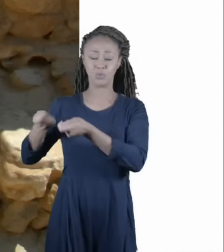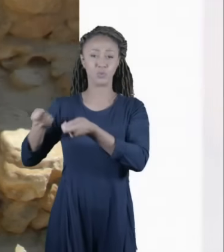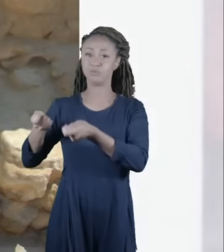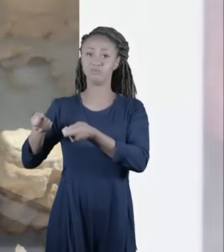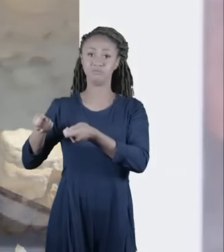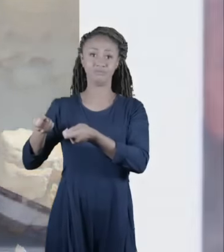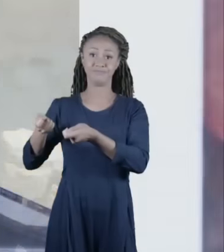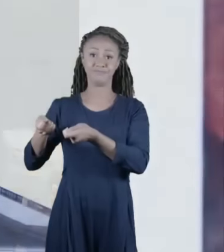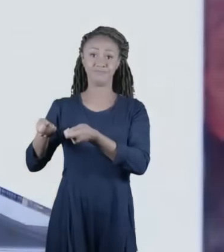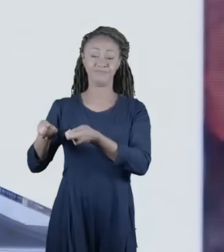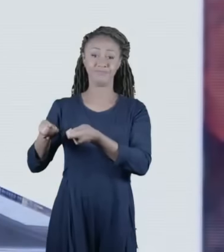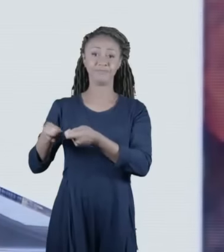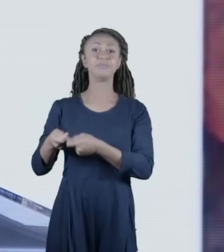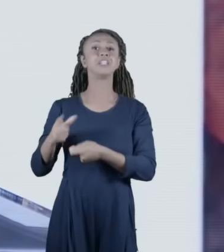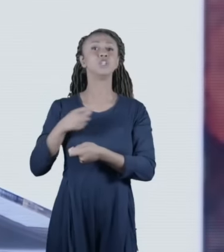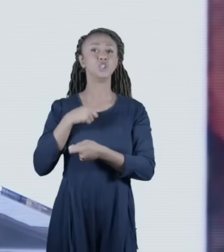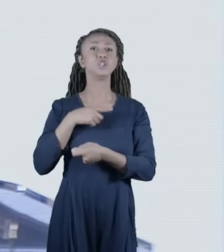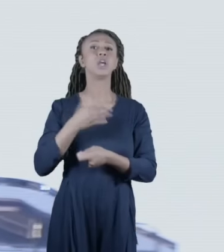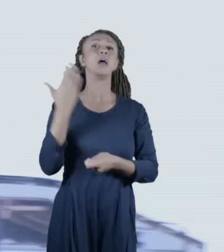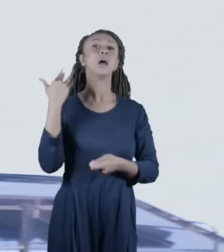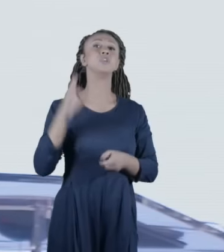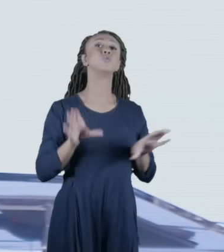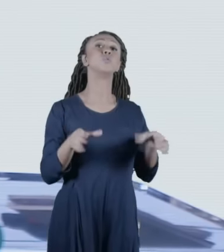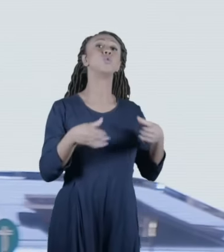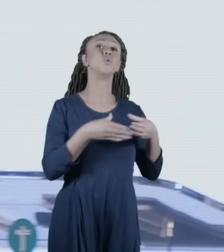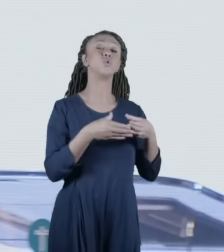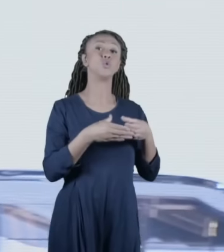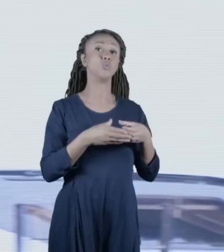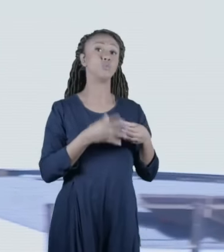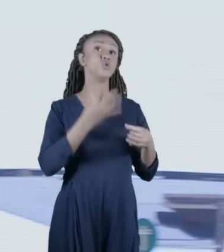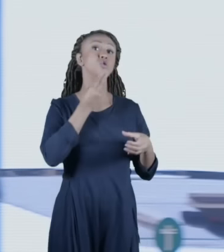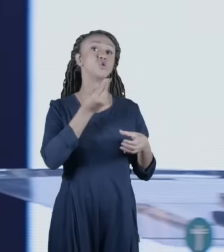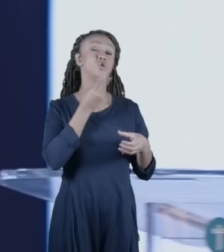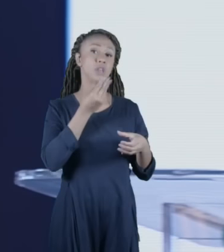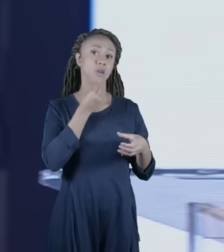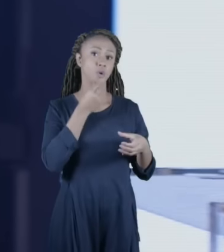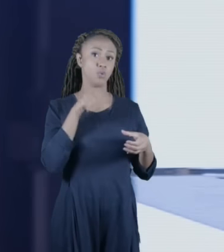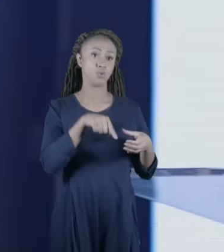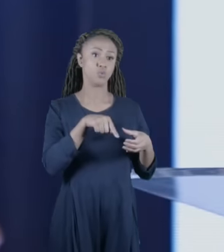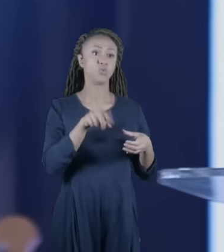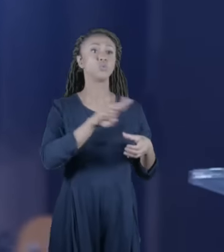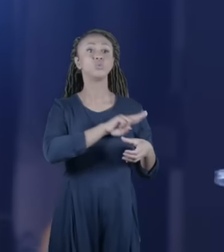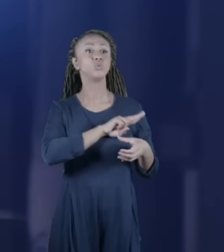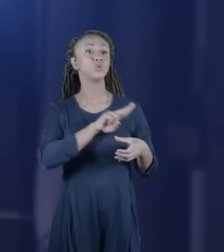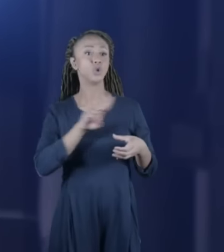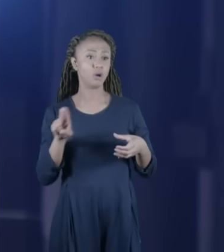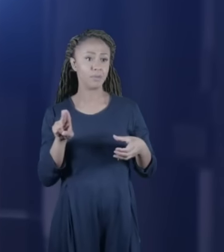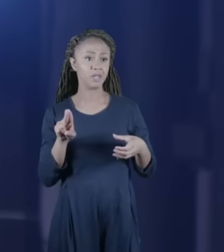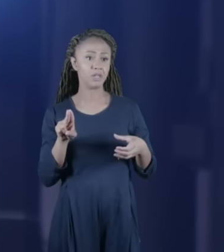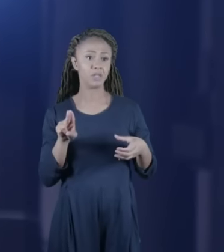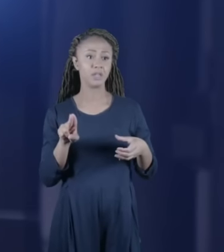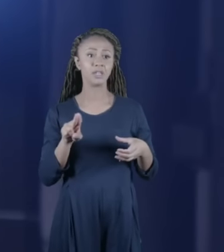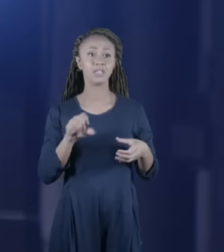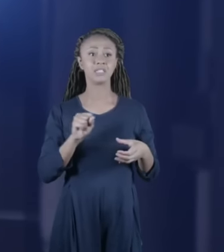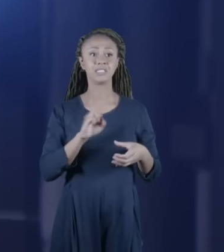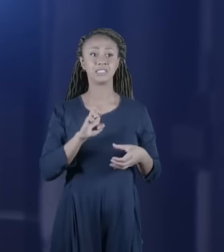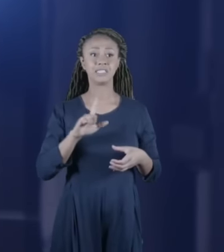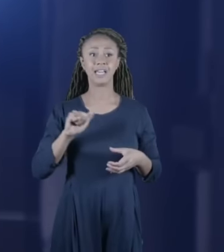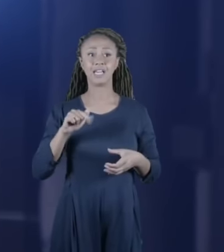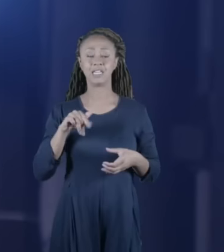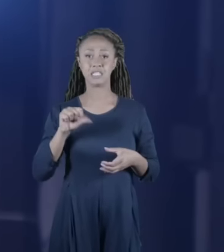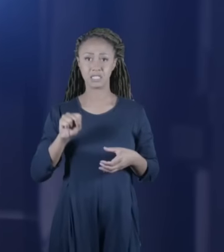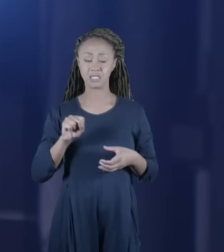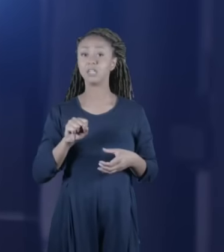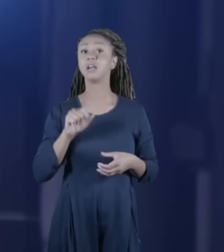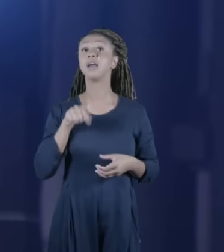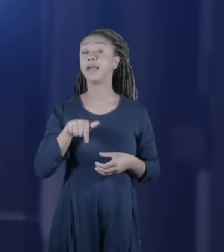administrado tinha um grupo judaico chamado os essênios que eu já vou falar deles mas uma